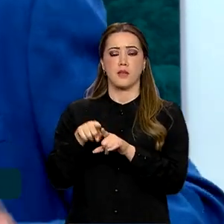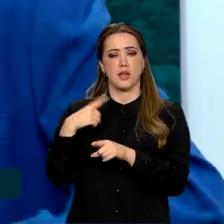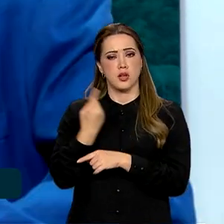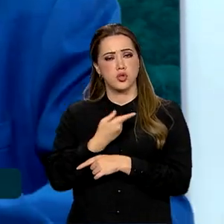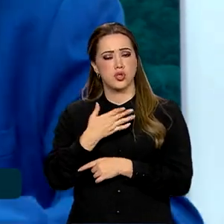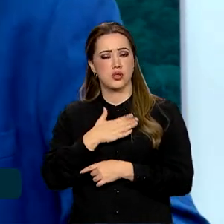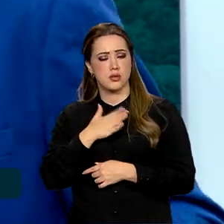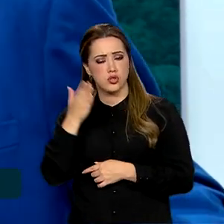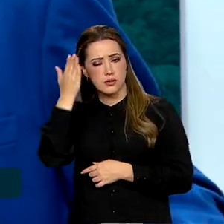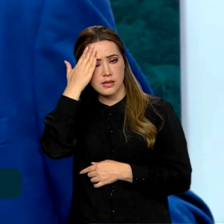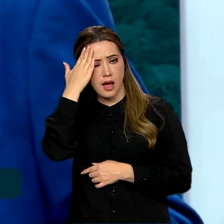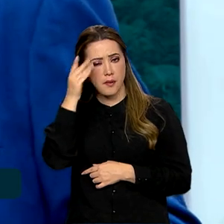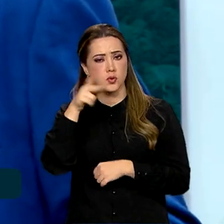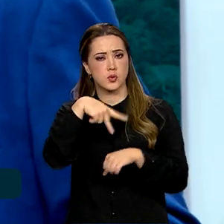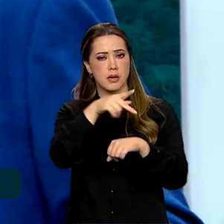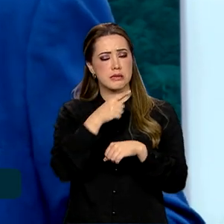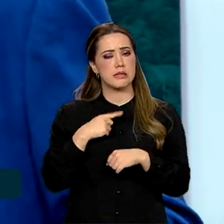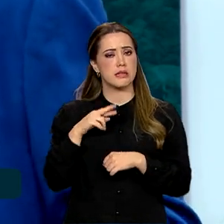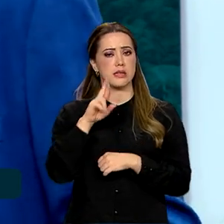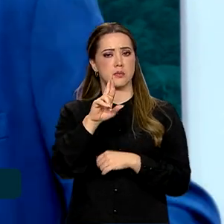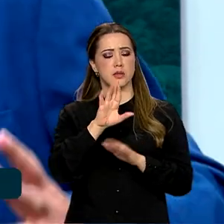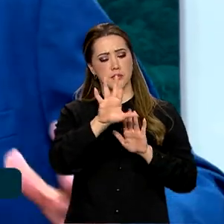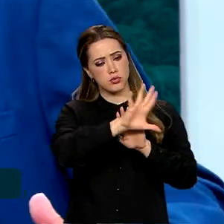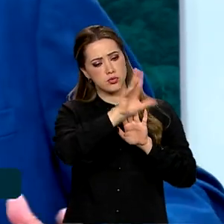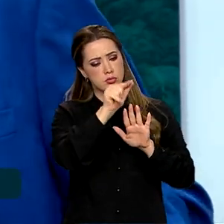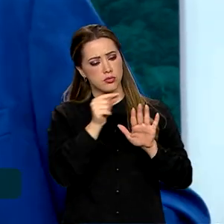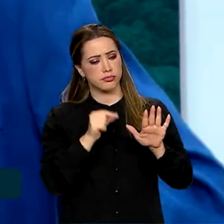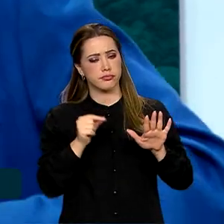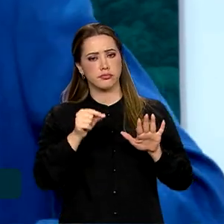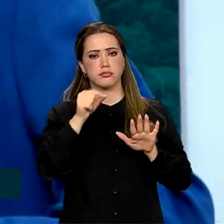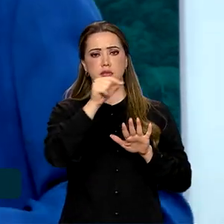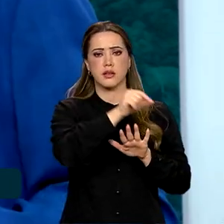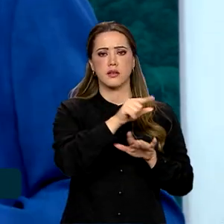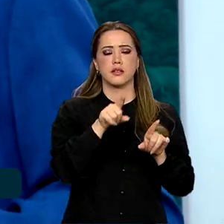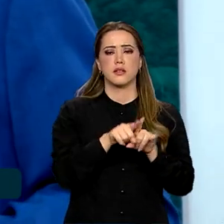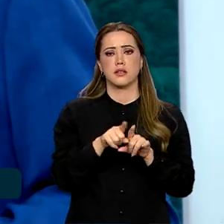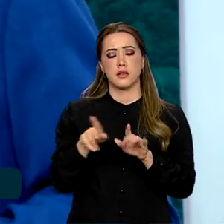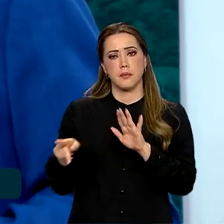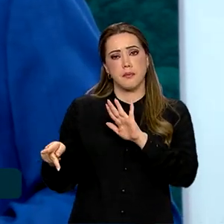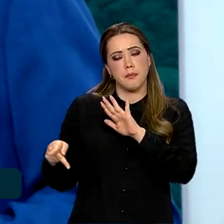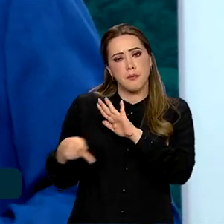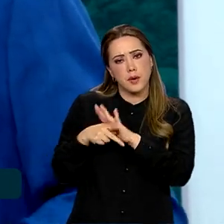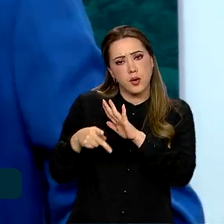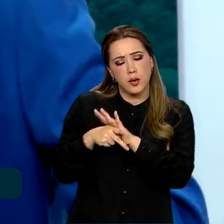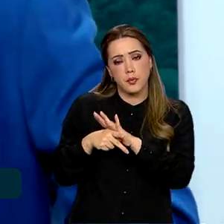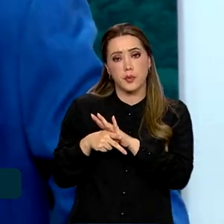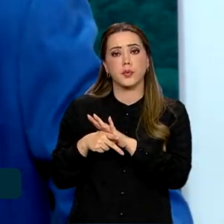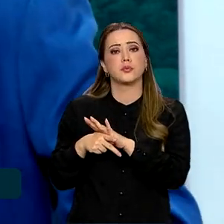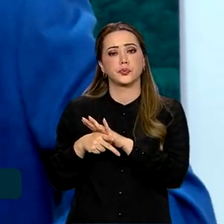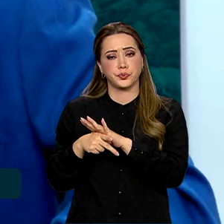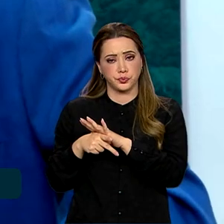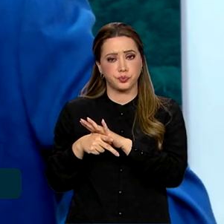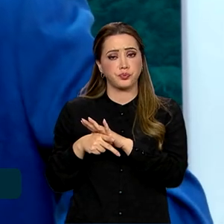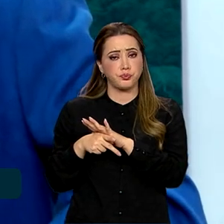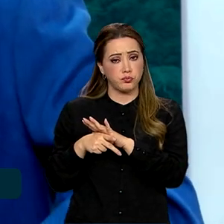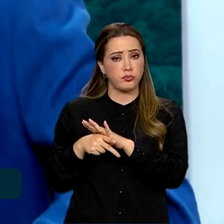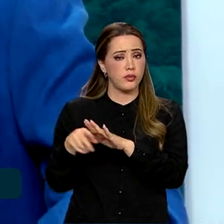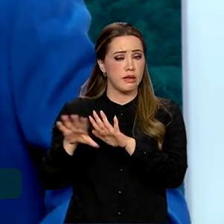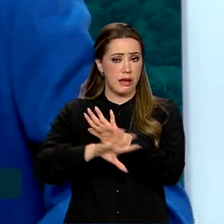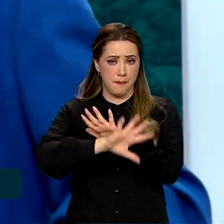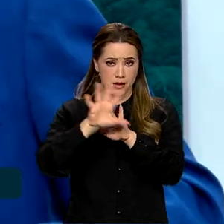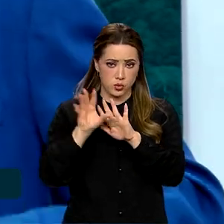desse extraordinário ecossistema que é a Amazônia. Aqui, a gente também vai fazer